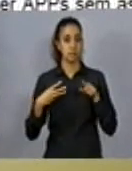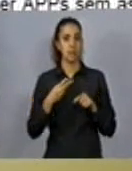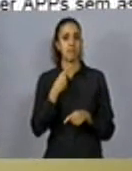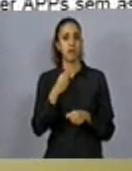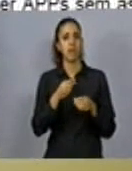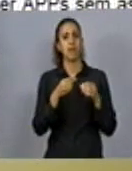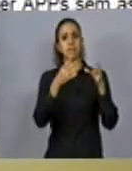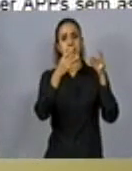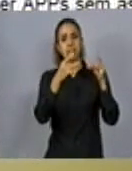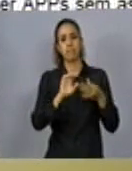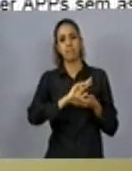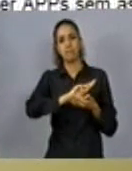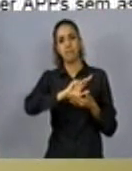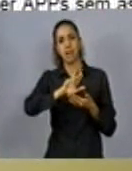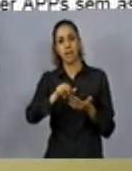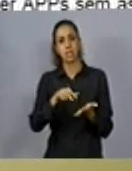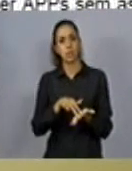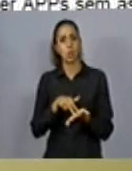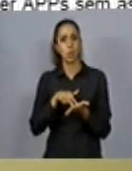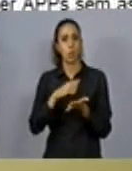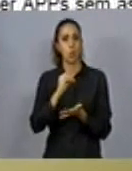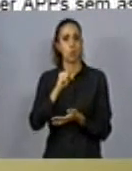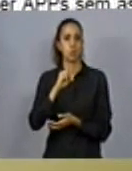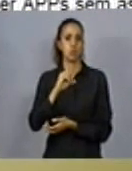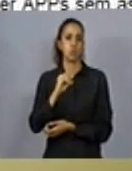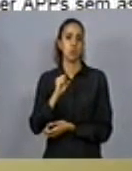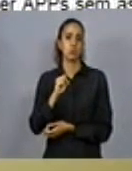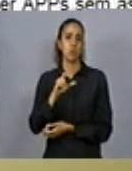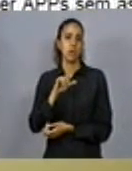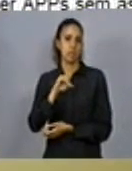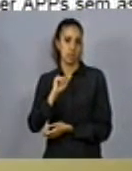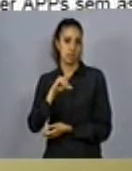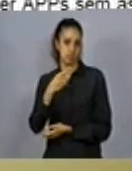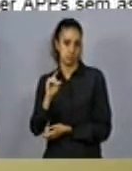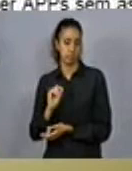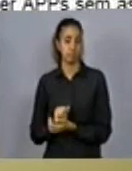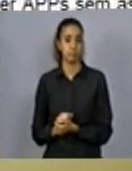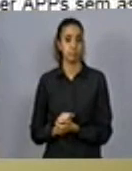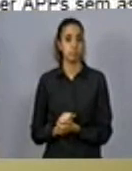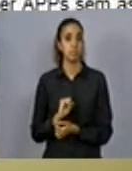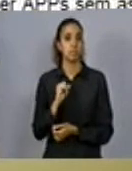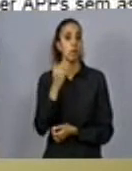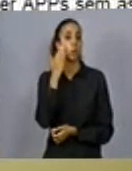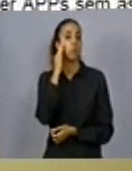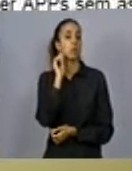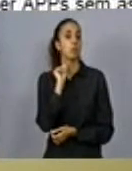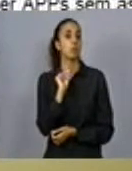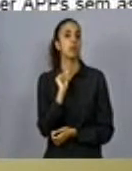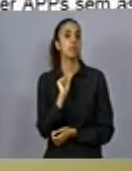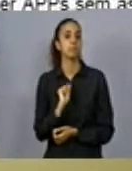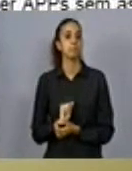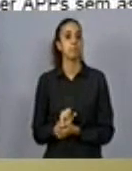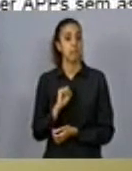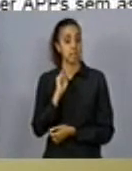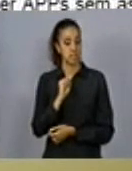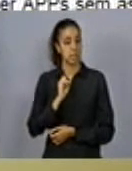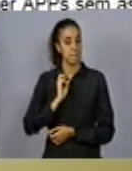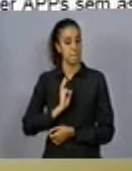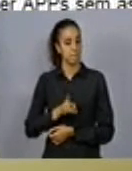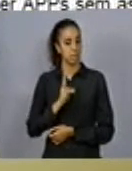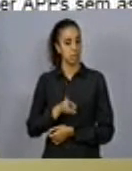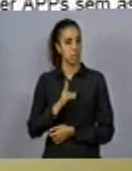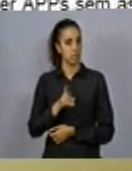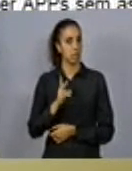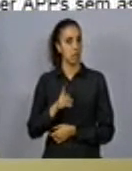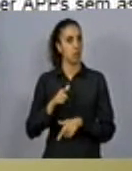várias consolidações de ocupações nessas áreas e o entendimento é que manter essas atividades que foram